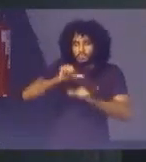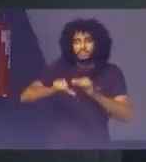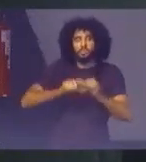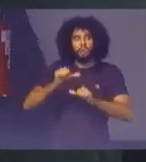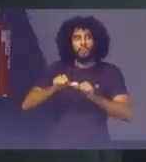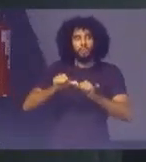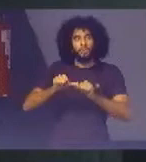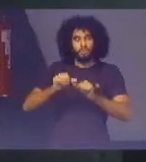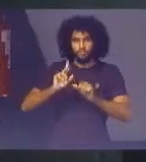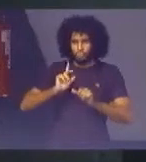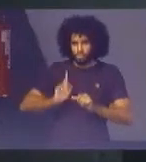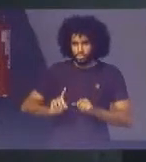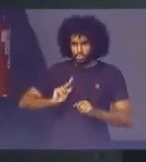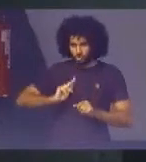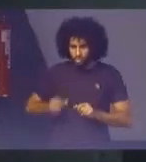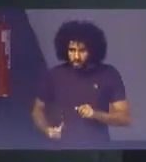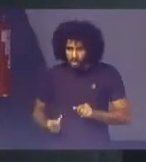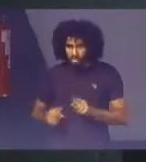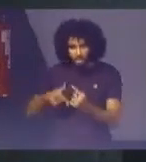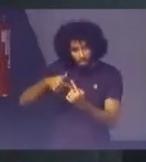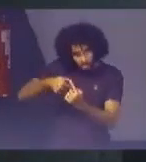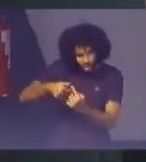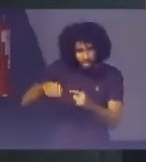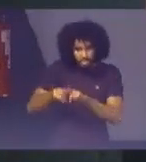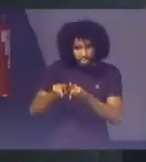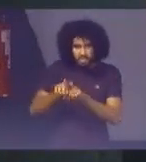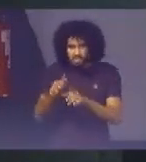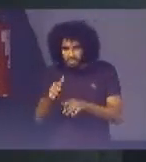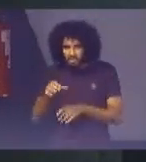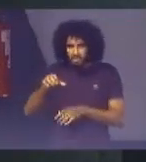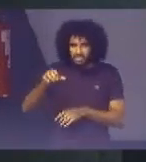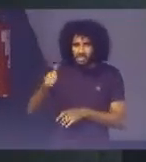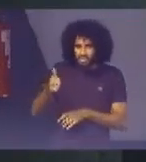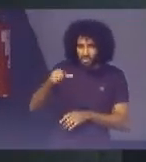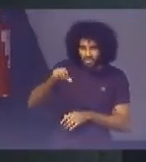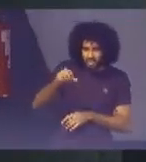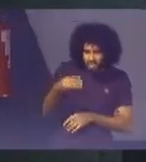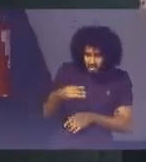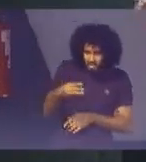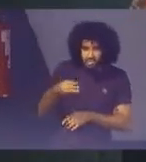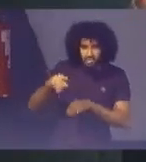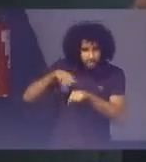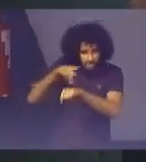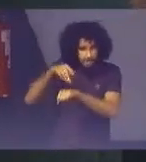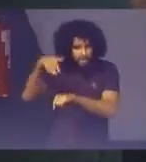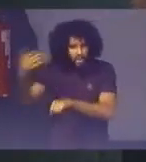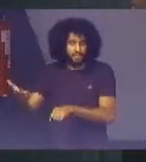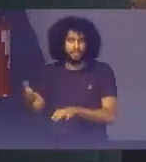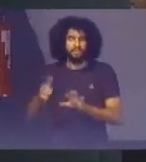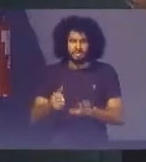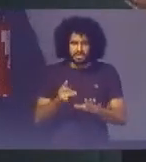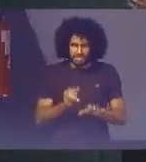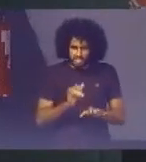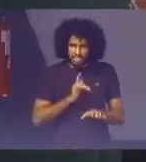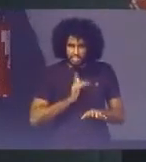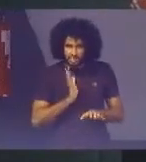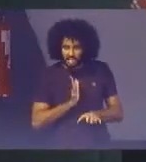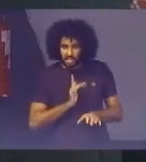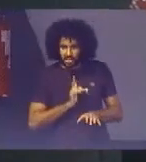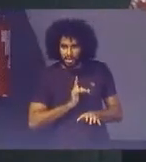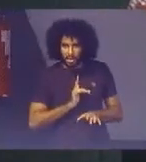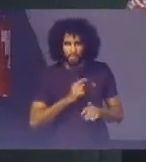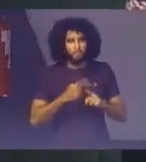ação Estabelece metas E indicadores Para 193 países Se já existe Um movimento De todos esses países Por que o